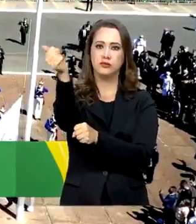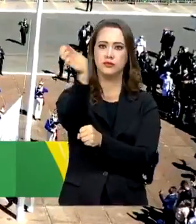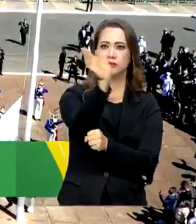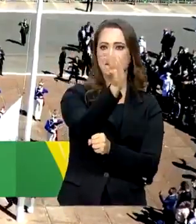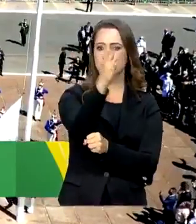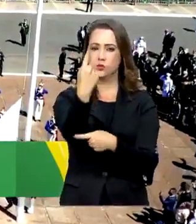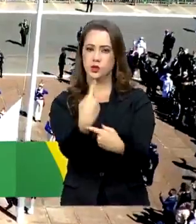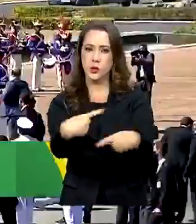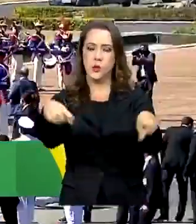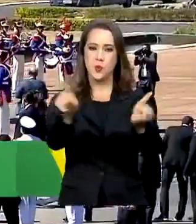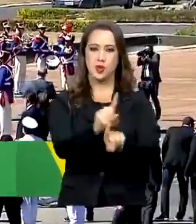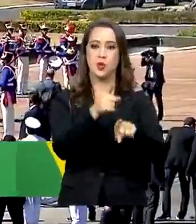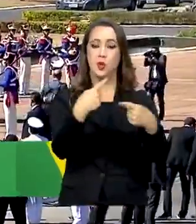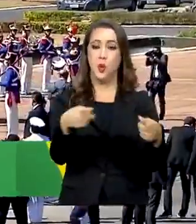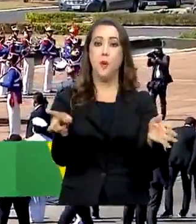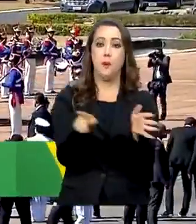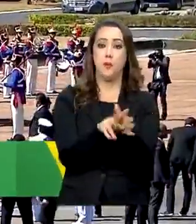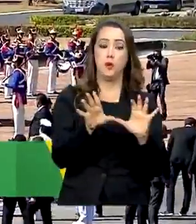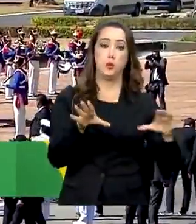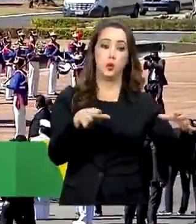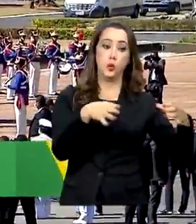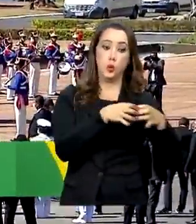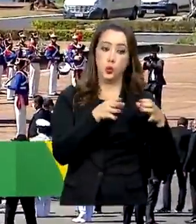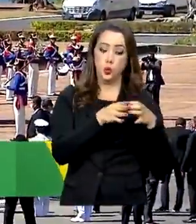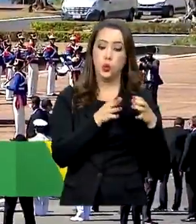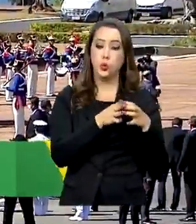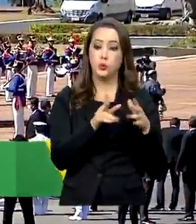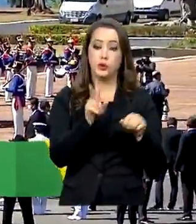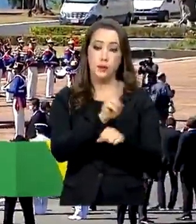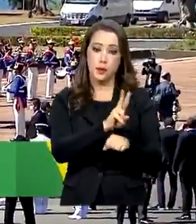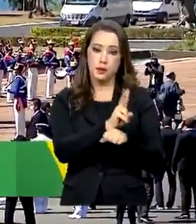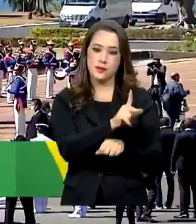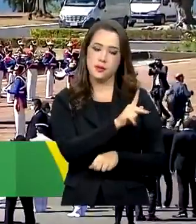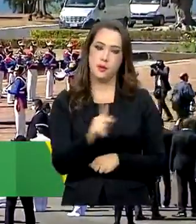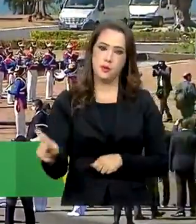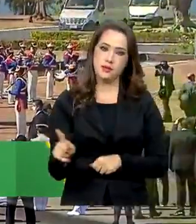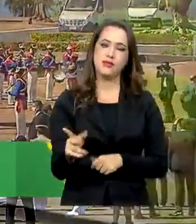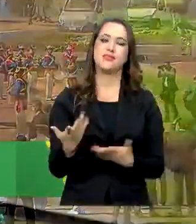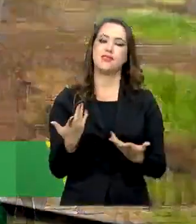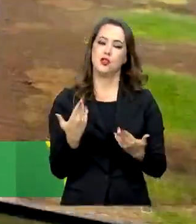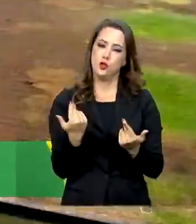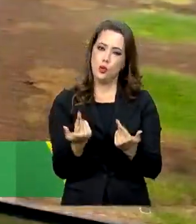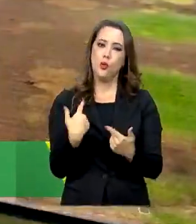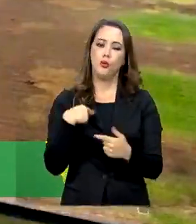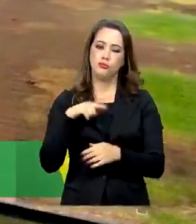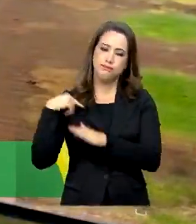executados pela banda do Batalhão da Guarda Presidencial, como manda a tradição.